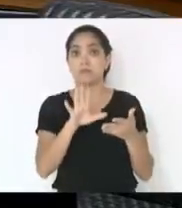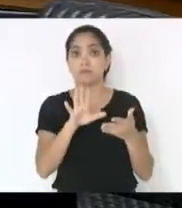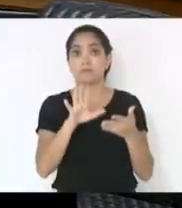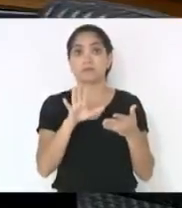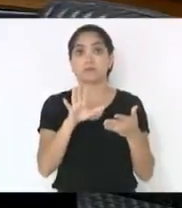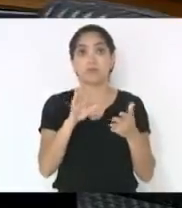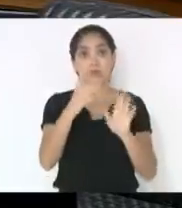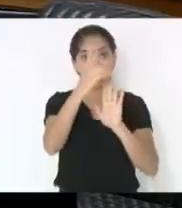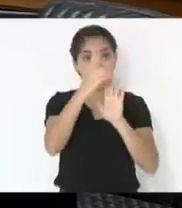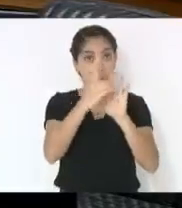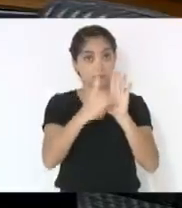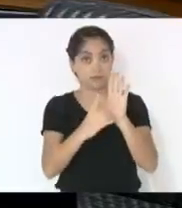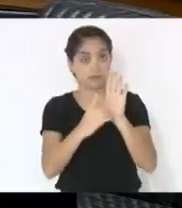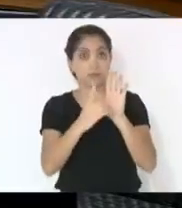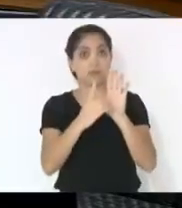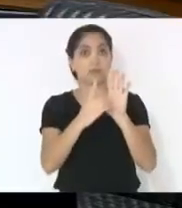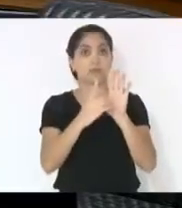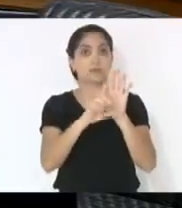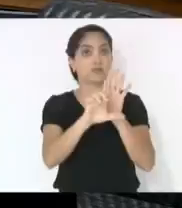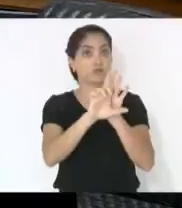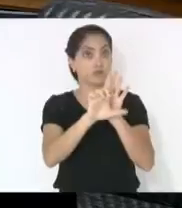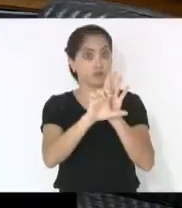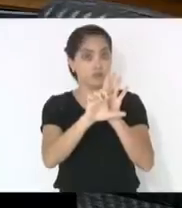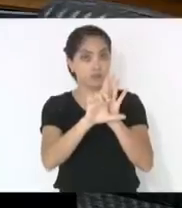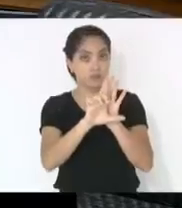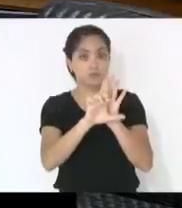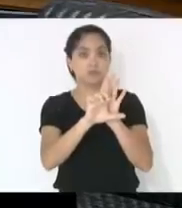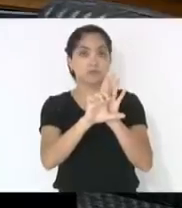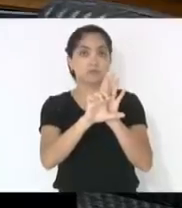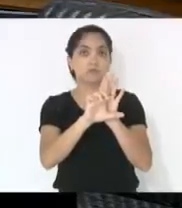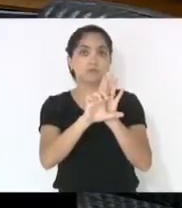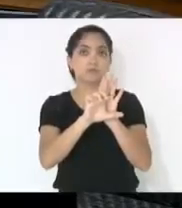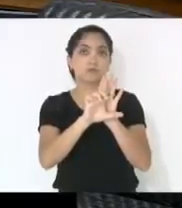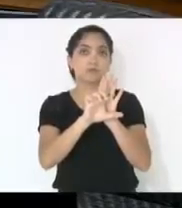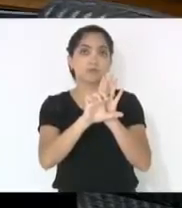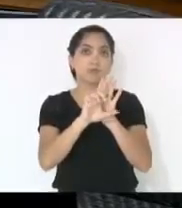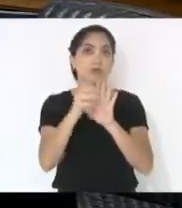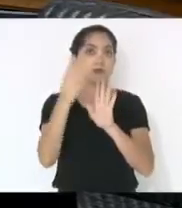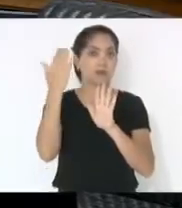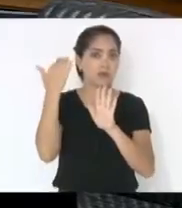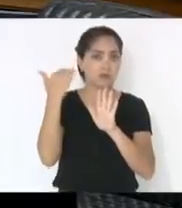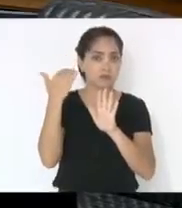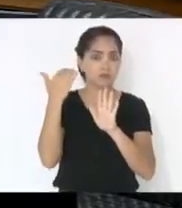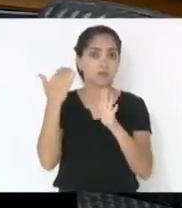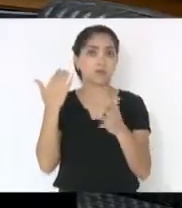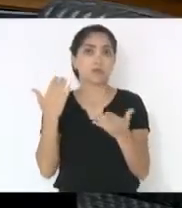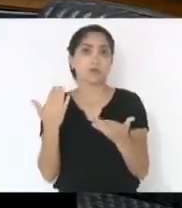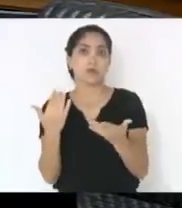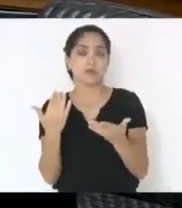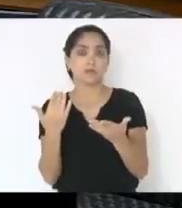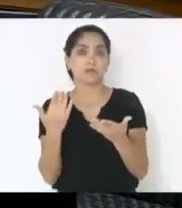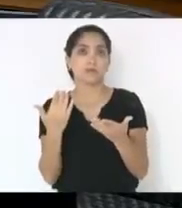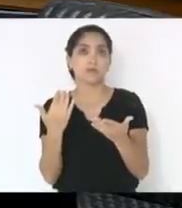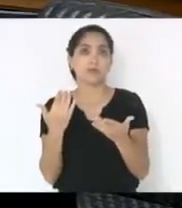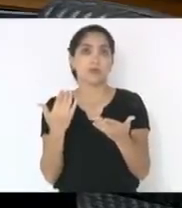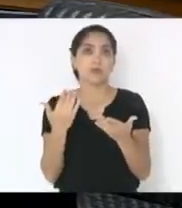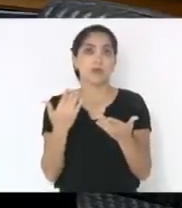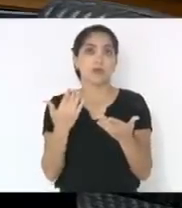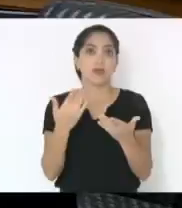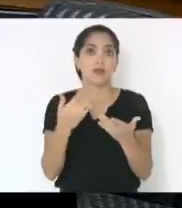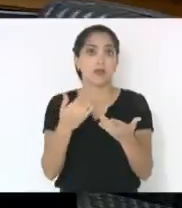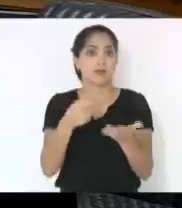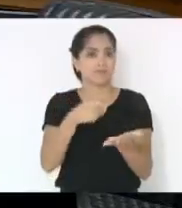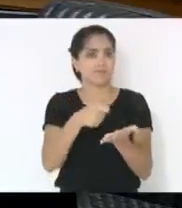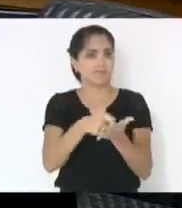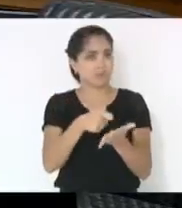decreto-lei que havia na época ditatorial era mais restritivo que a medida